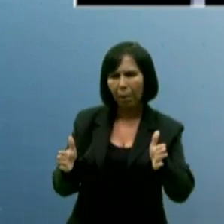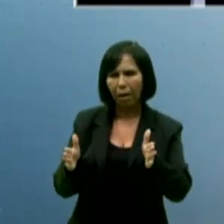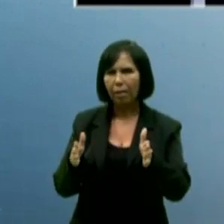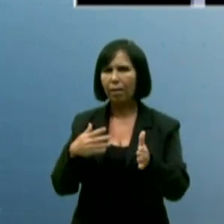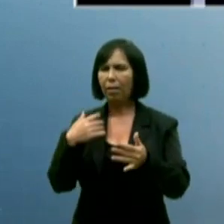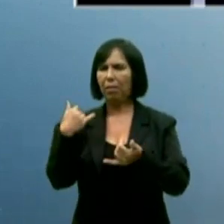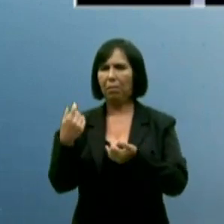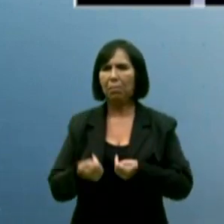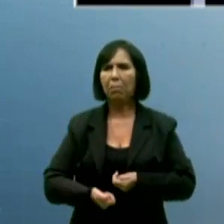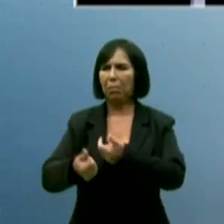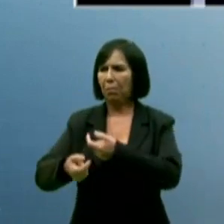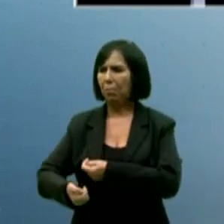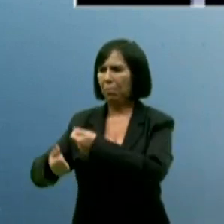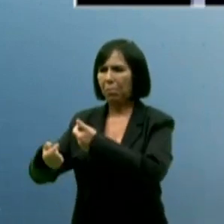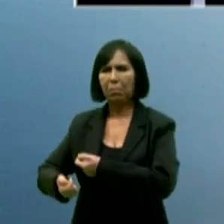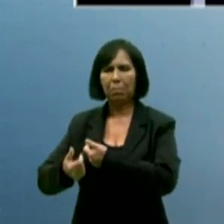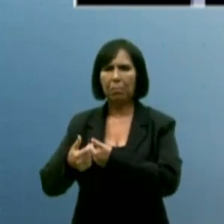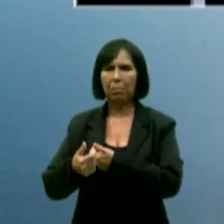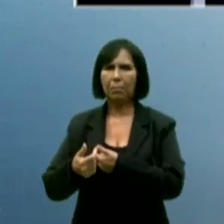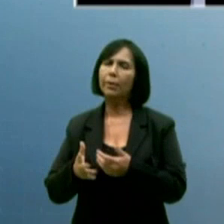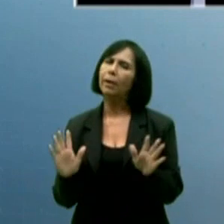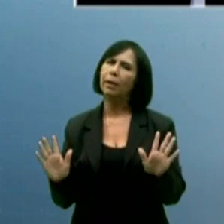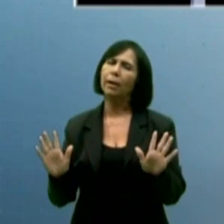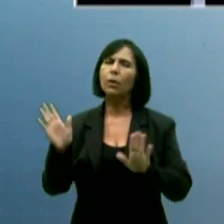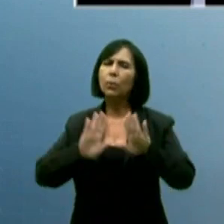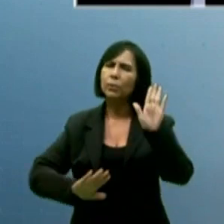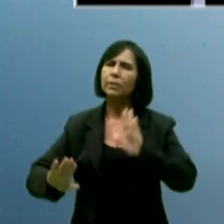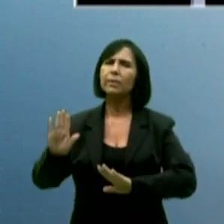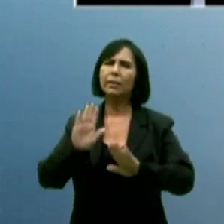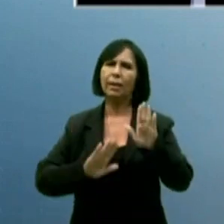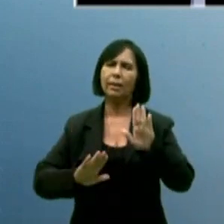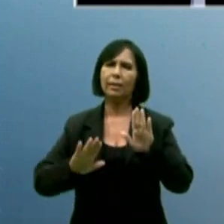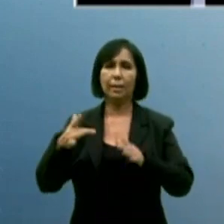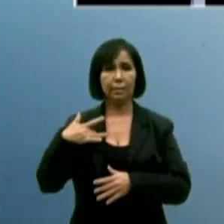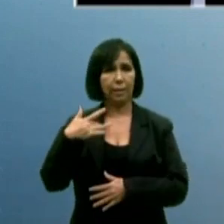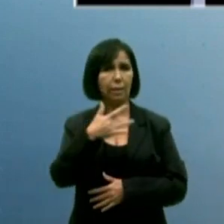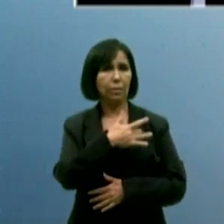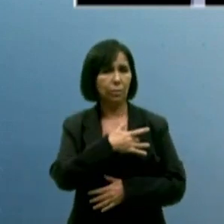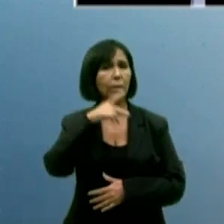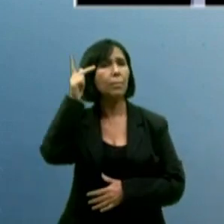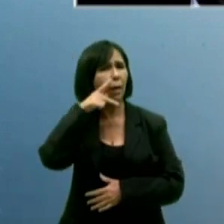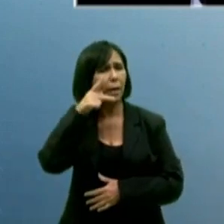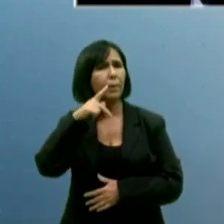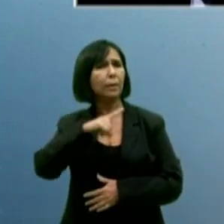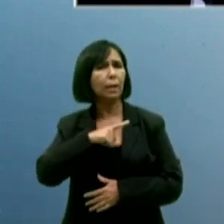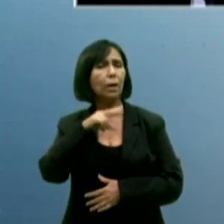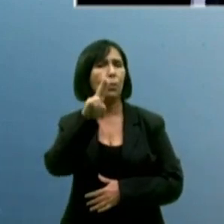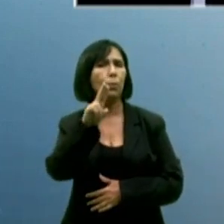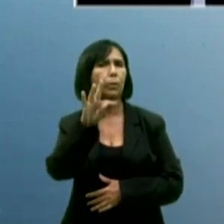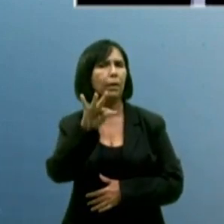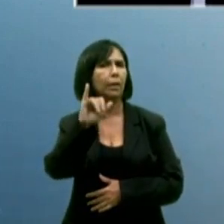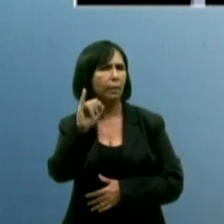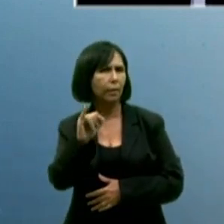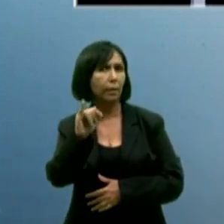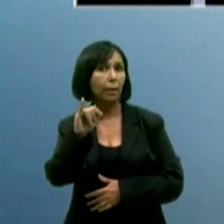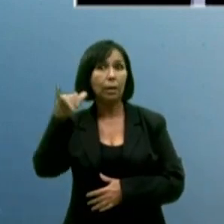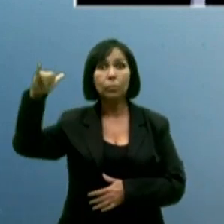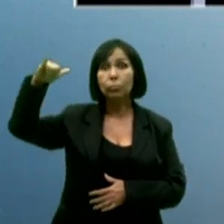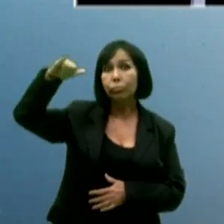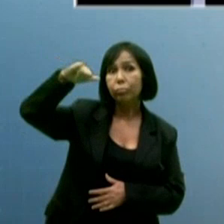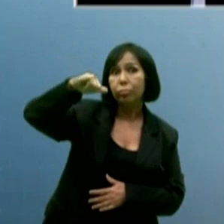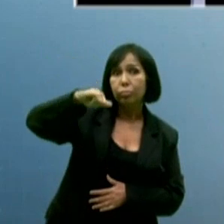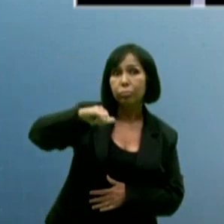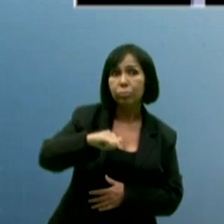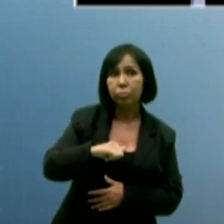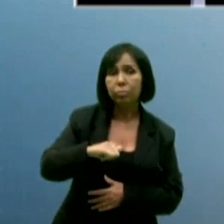que estão ali do outro lado nos assistindo com muito respeito. A saúde da Paraíba tem hoje uma UTI aérea. Uma UTI aérea para